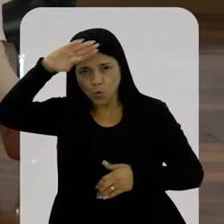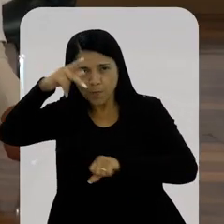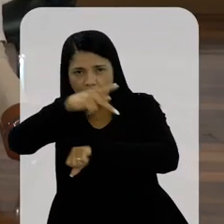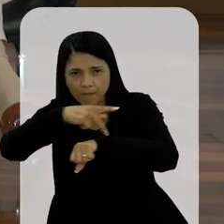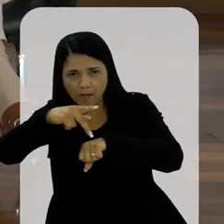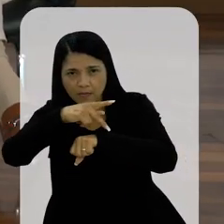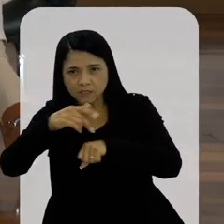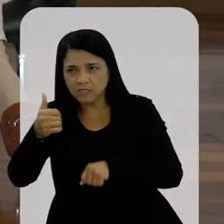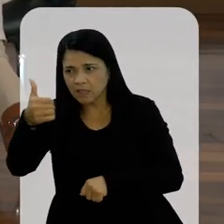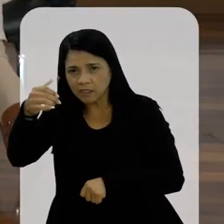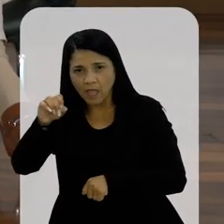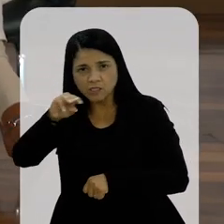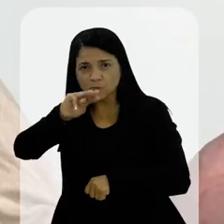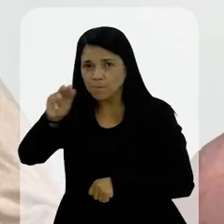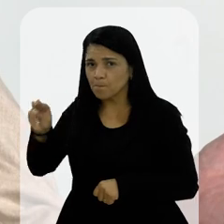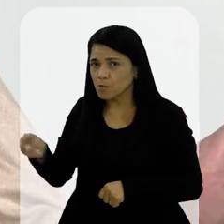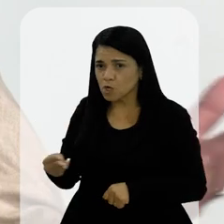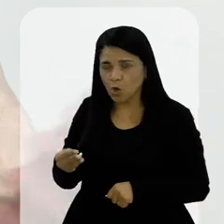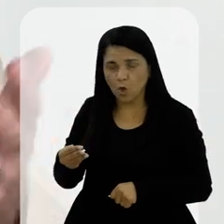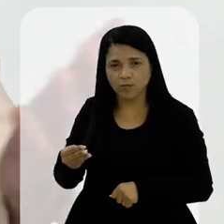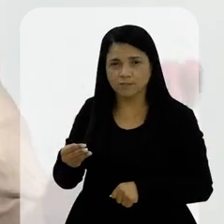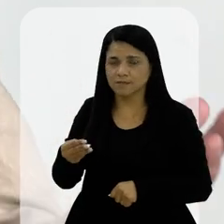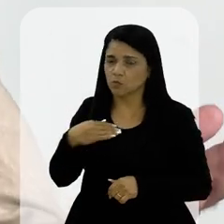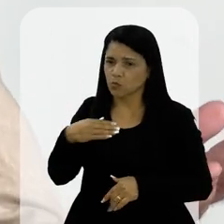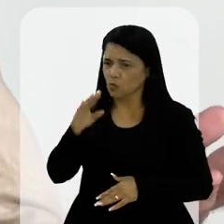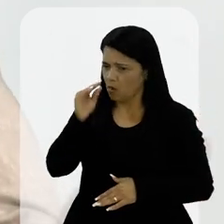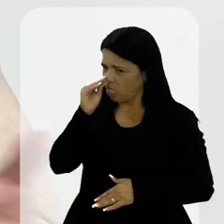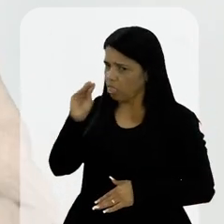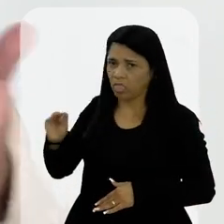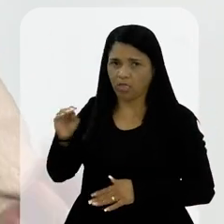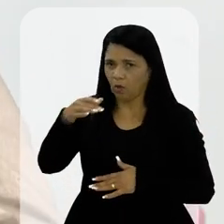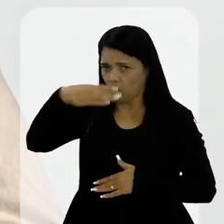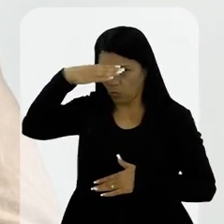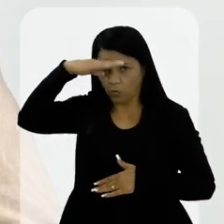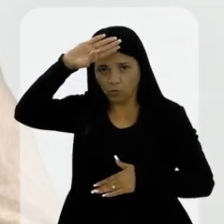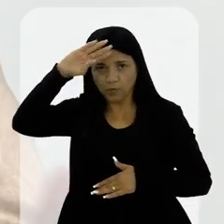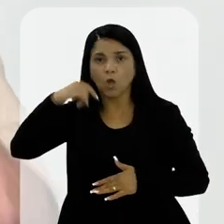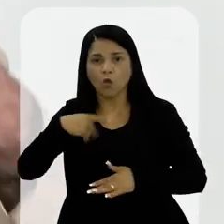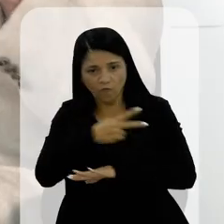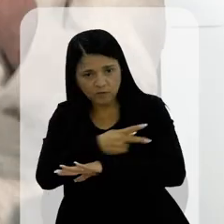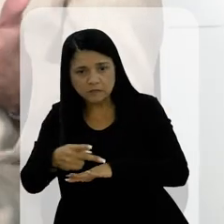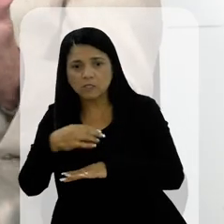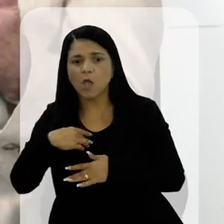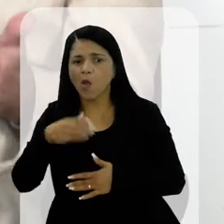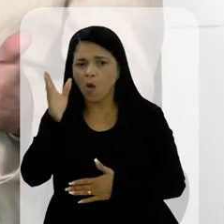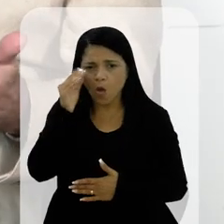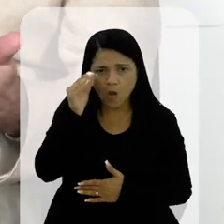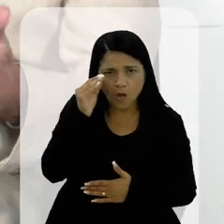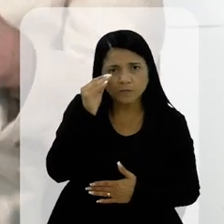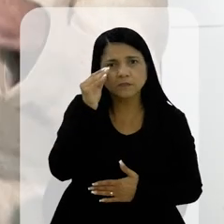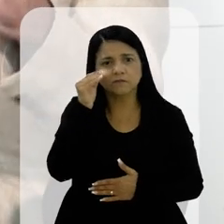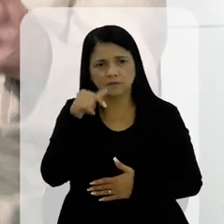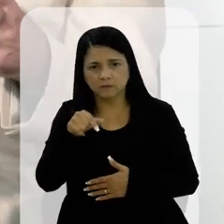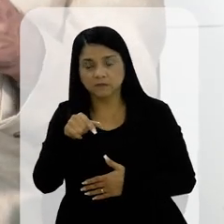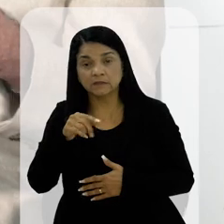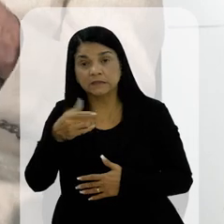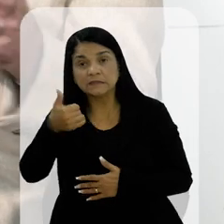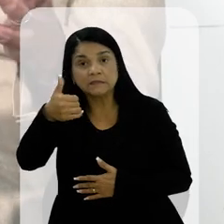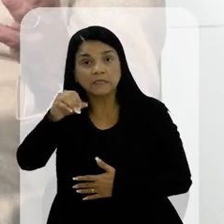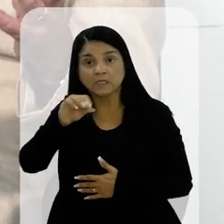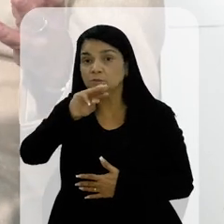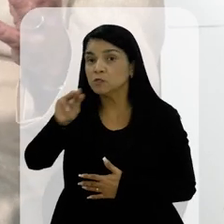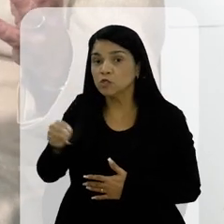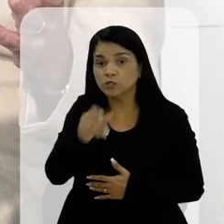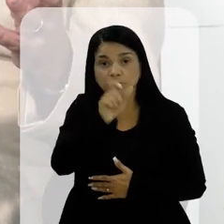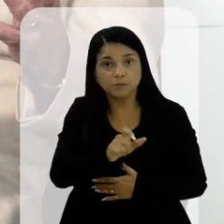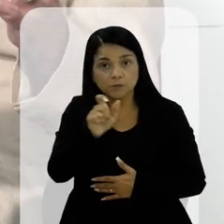Cuba, nós estamos falando de um país de 10 milhões, não estou menosprezando Cuba, estive lá, fui como observador brasileiro e é um país